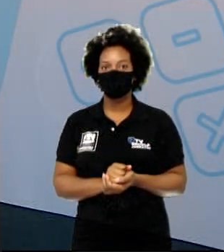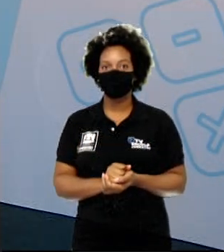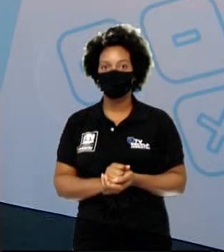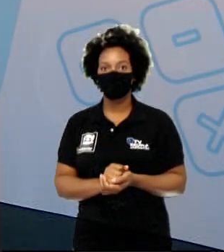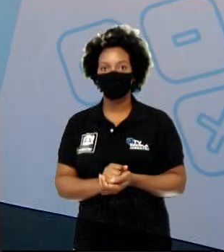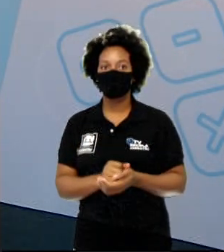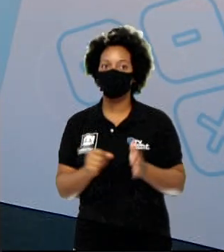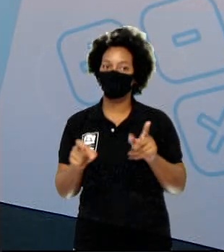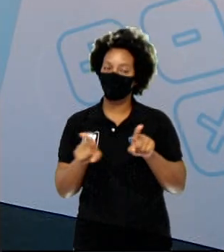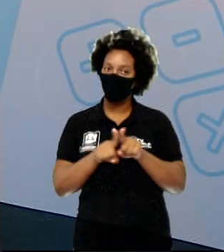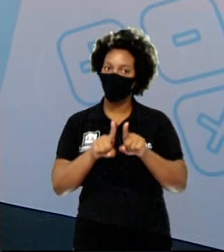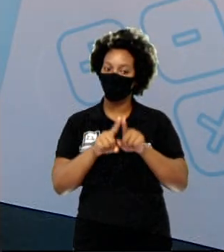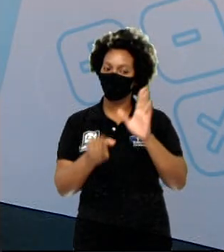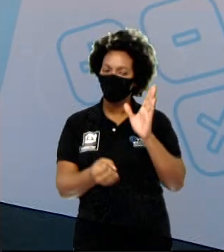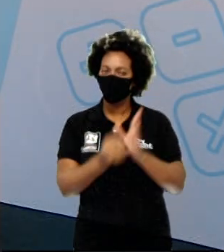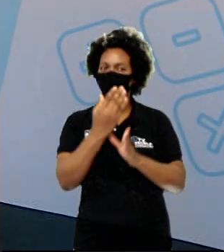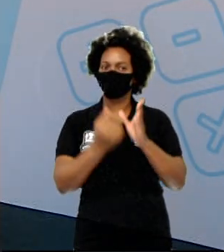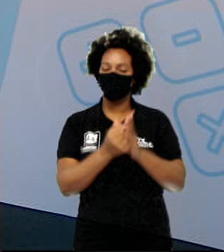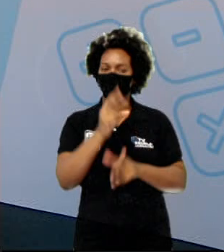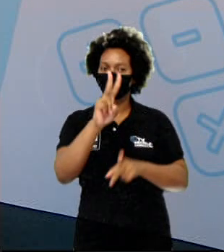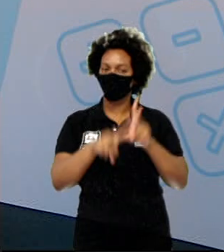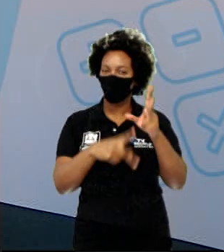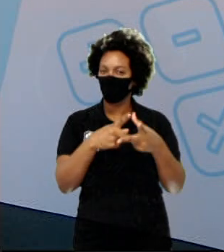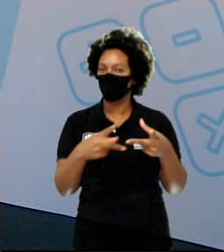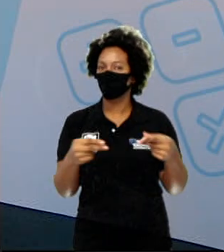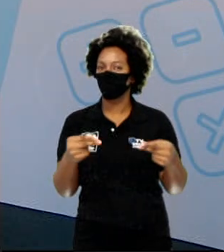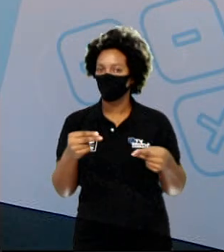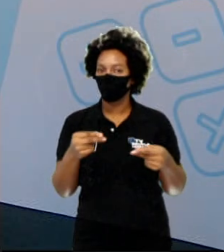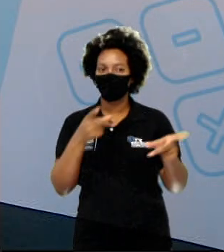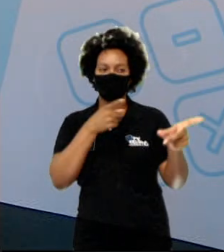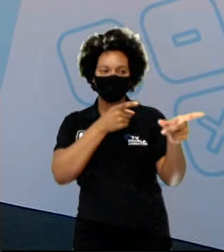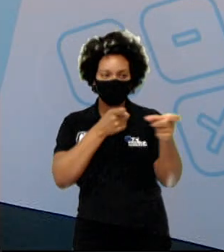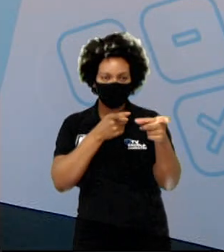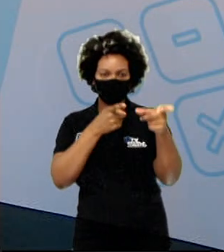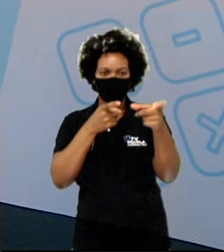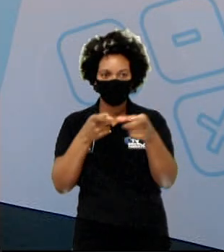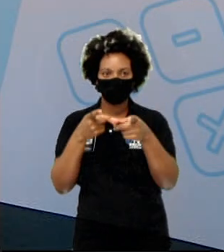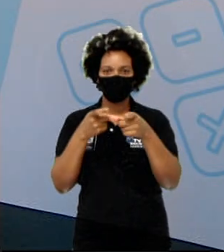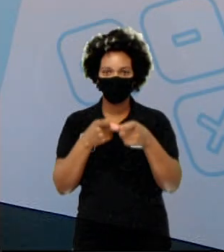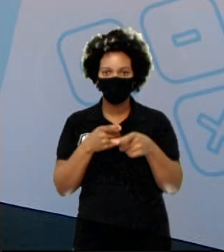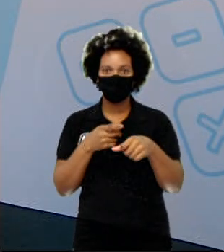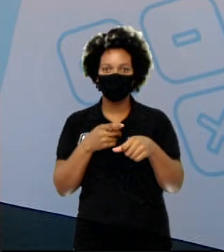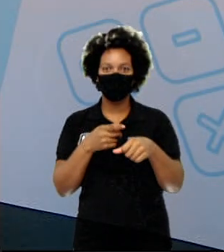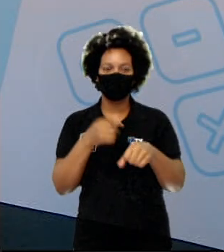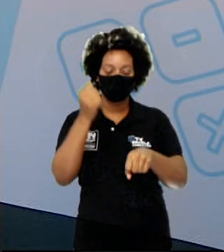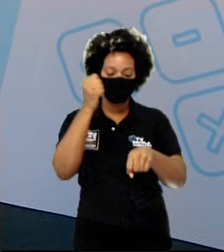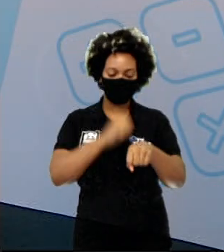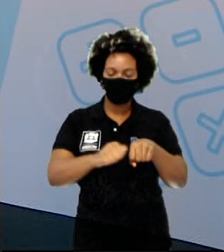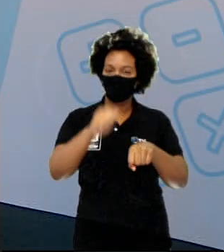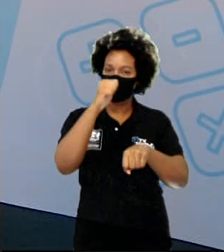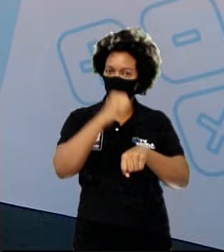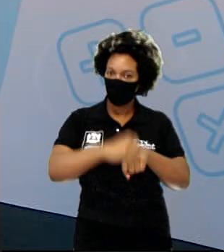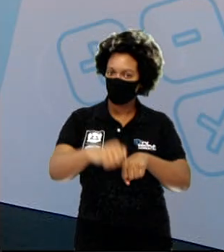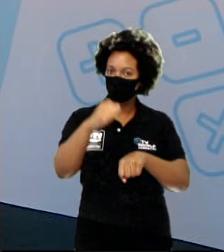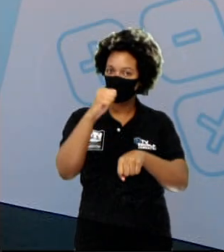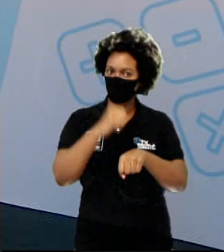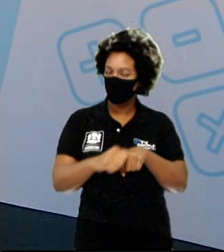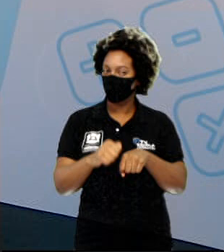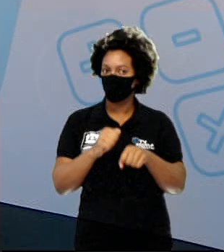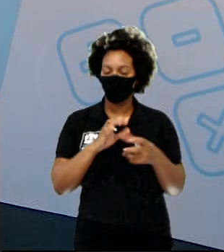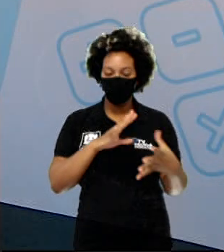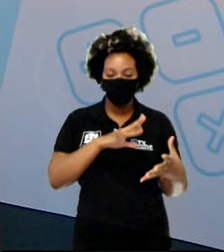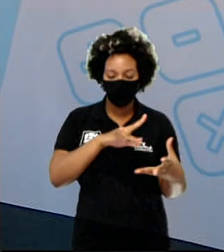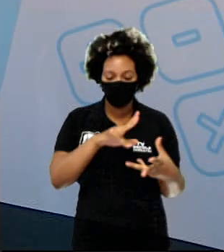Fabricávamos utensílios, uma flecha, uma pedra lascada. Tudo